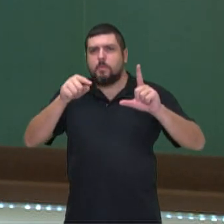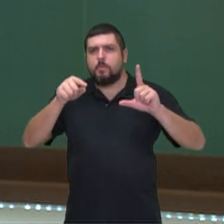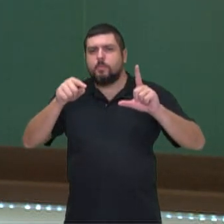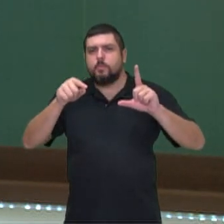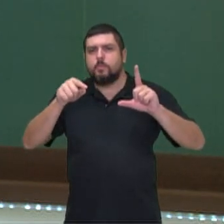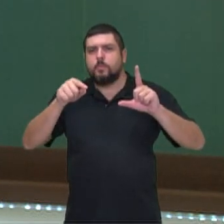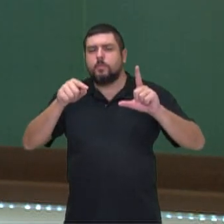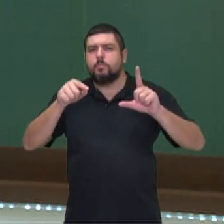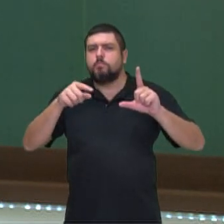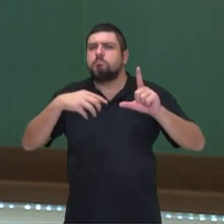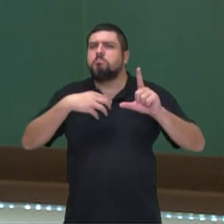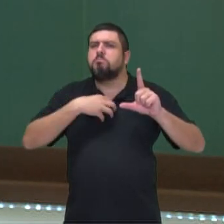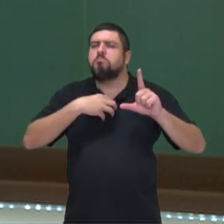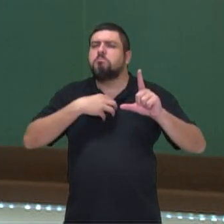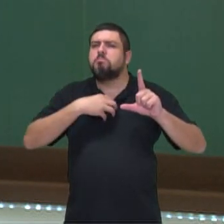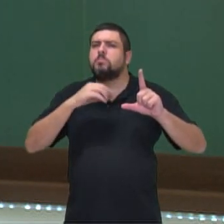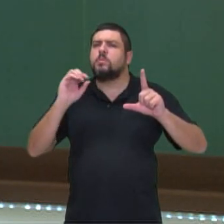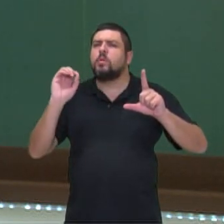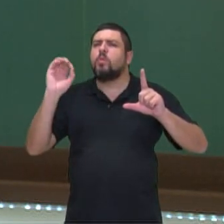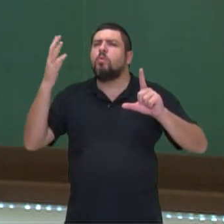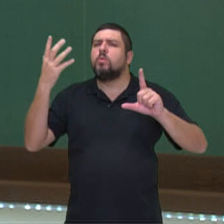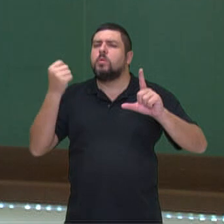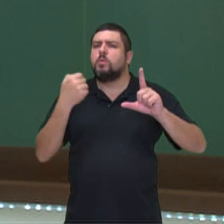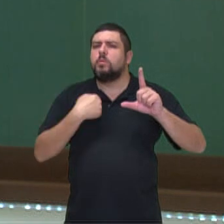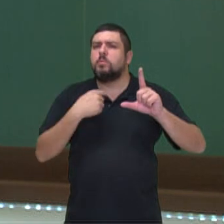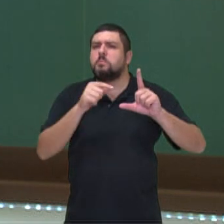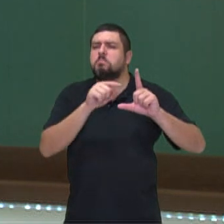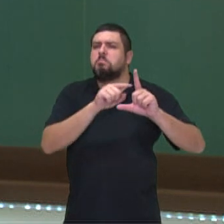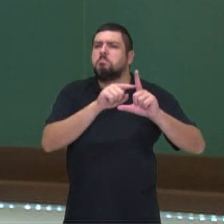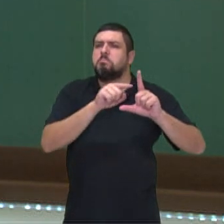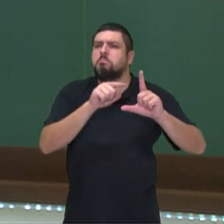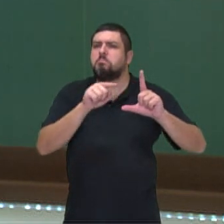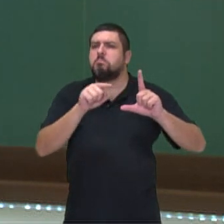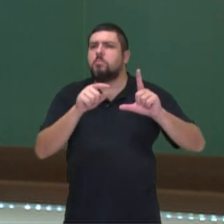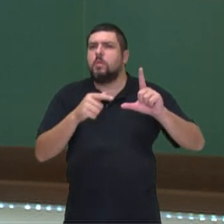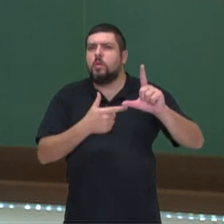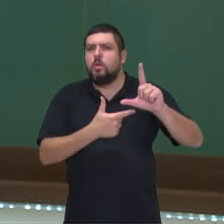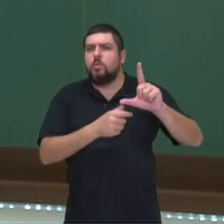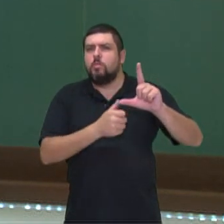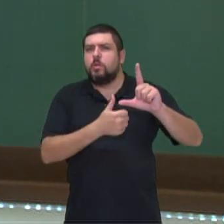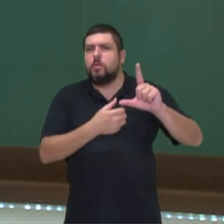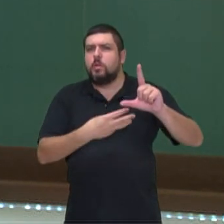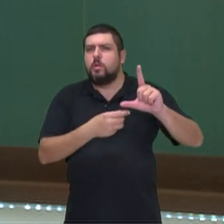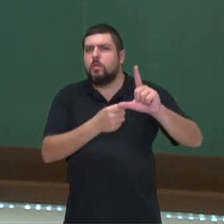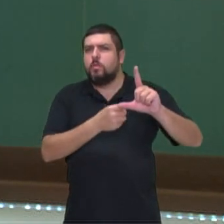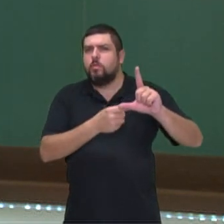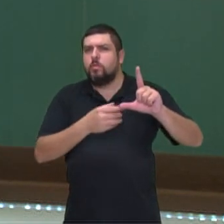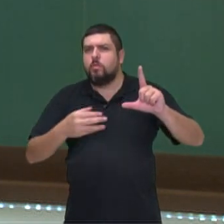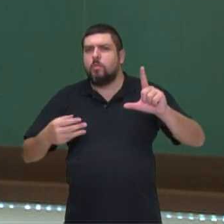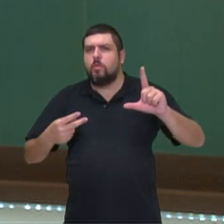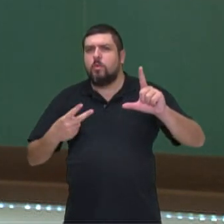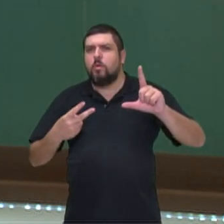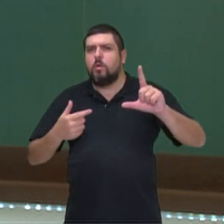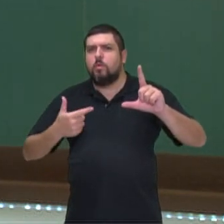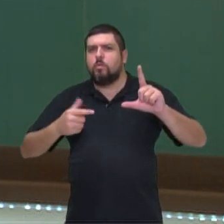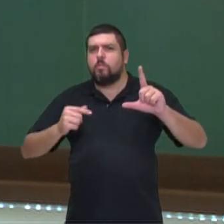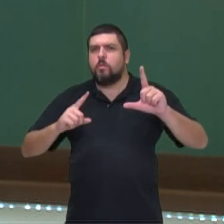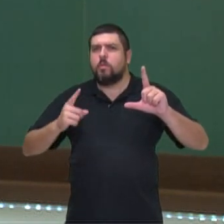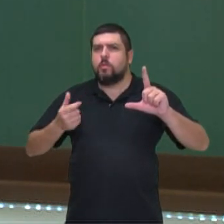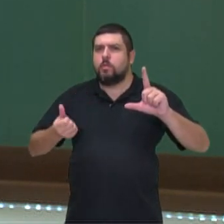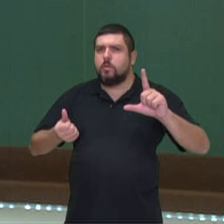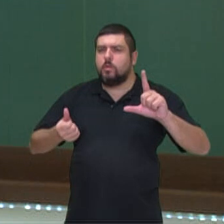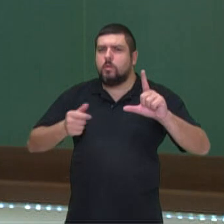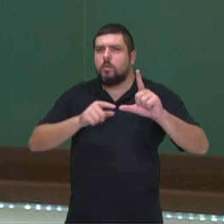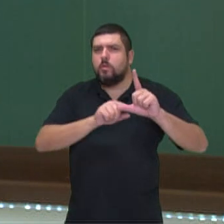Qual será que, o que aconteceu com esse valor, gente? Ó, no saldo da tesouraria entre 2013 e 2016, será que caiu? O que aconteceu?